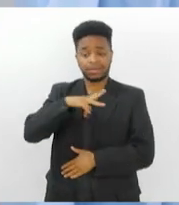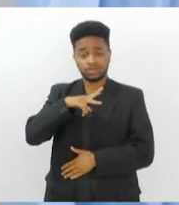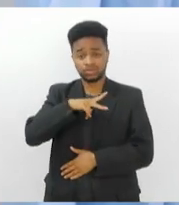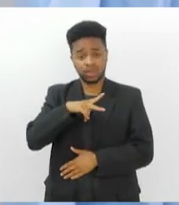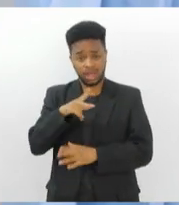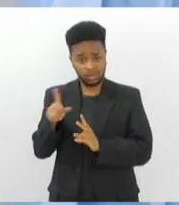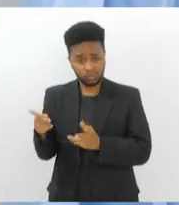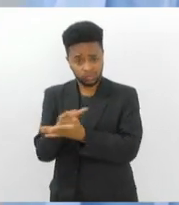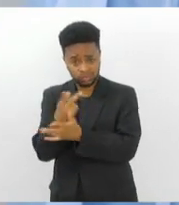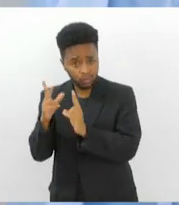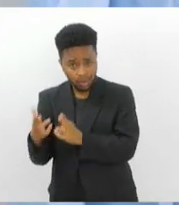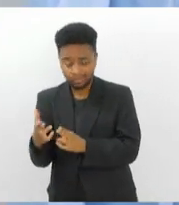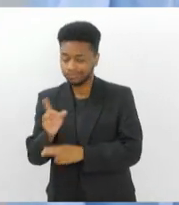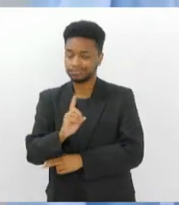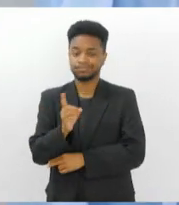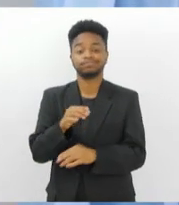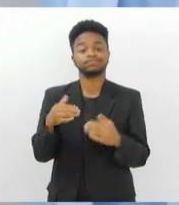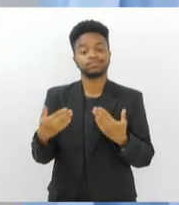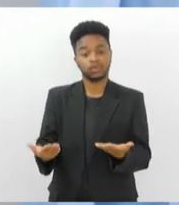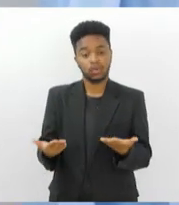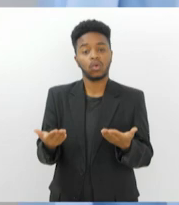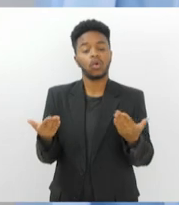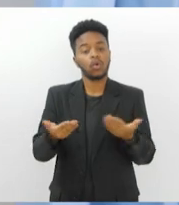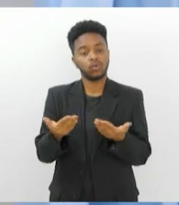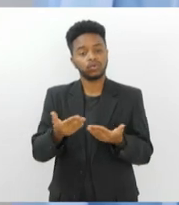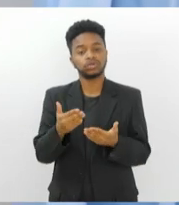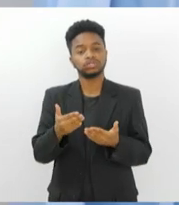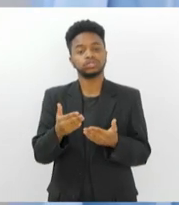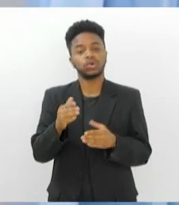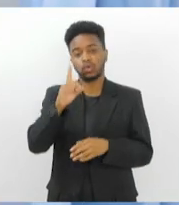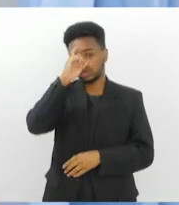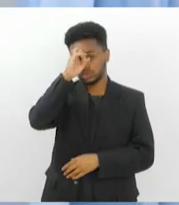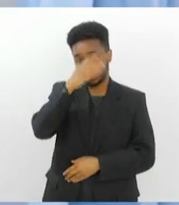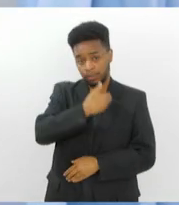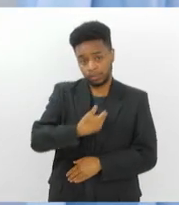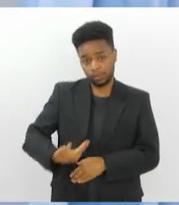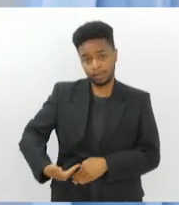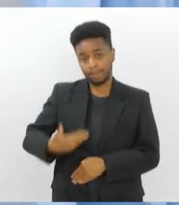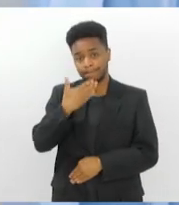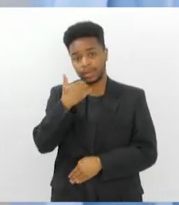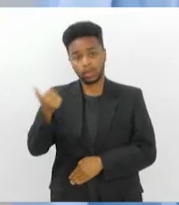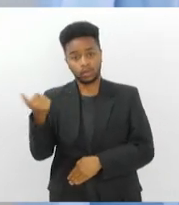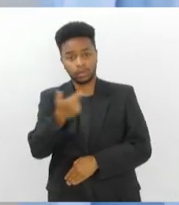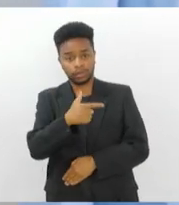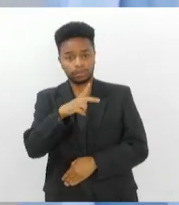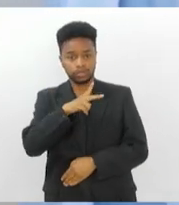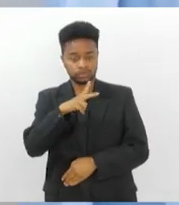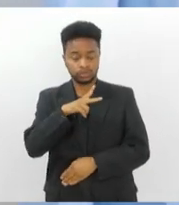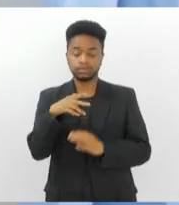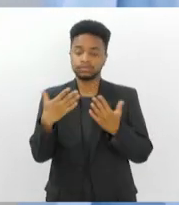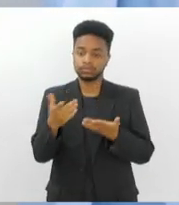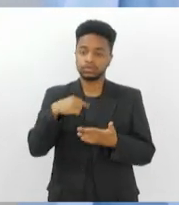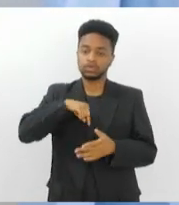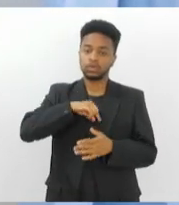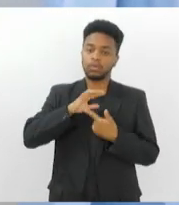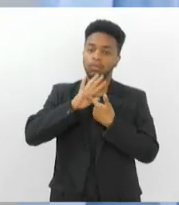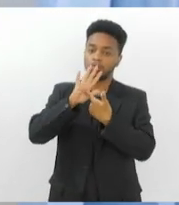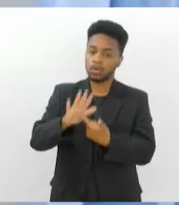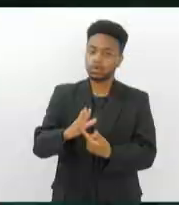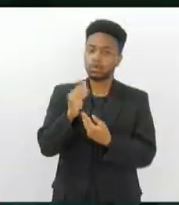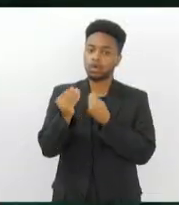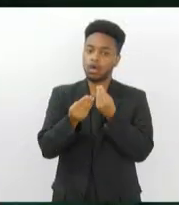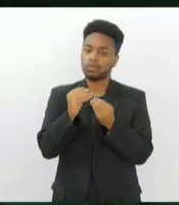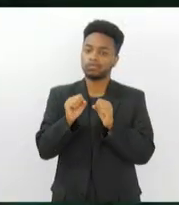Hoje, o público sendo melhor que o privado, é a maneira que a gente prova na prática a nossa devoção à